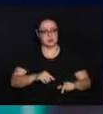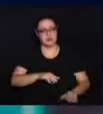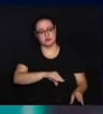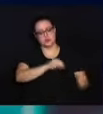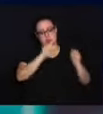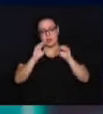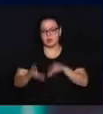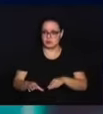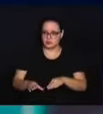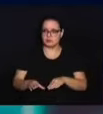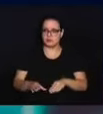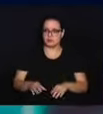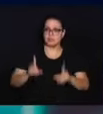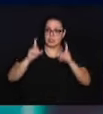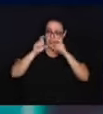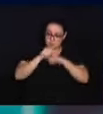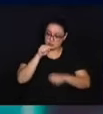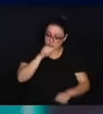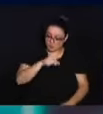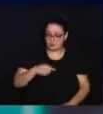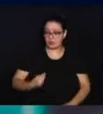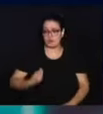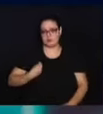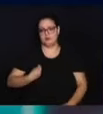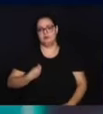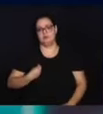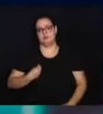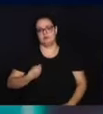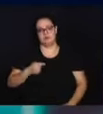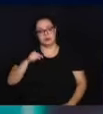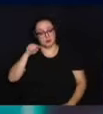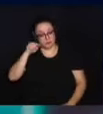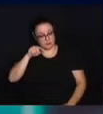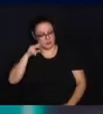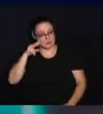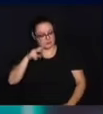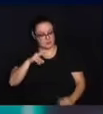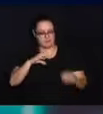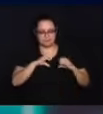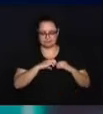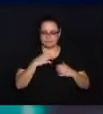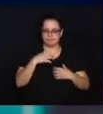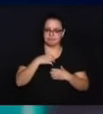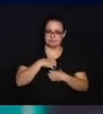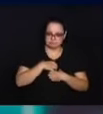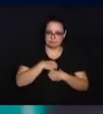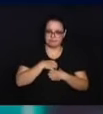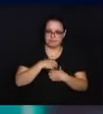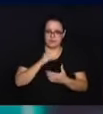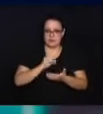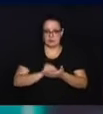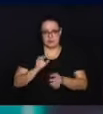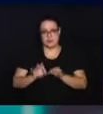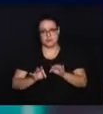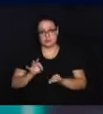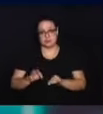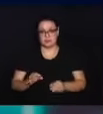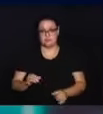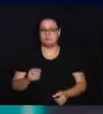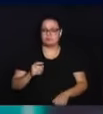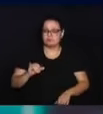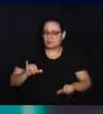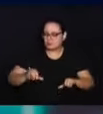lugar que você saiu. Das dificuldades que os seus olhos e o que o seu coração já sentiu de injustiça,